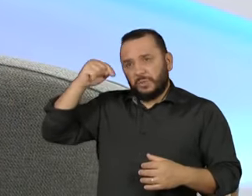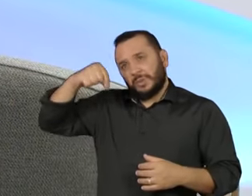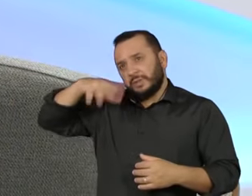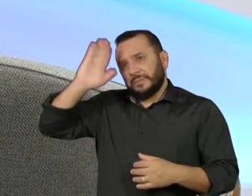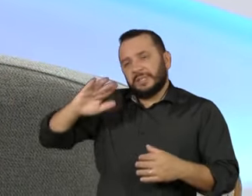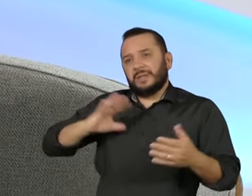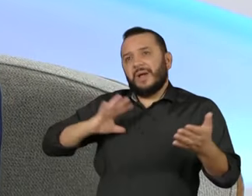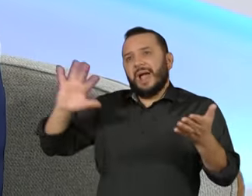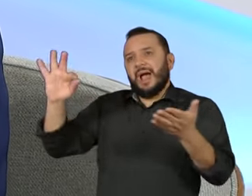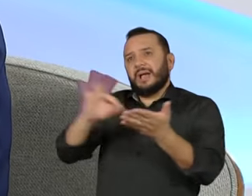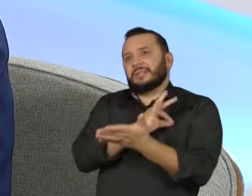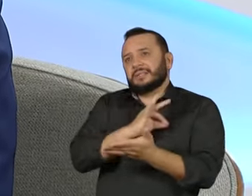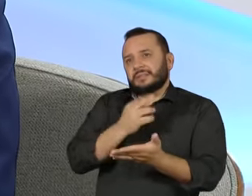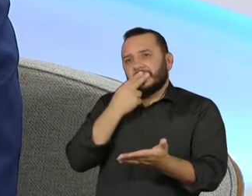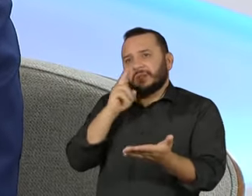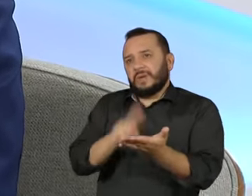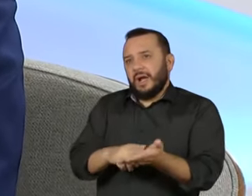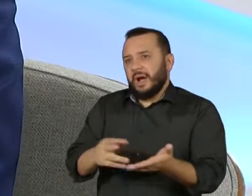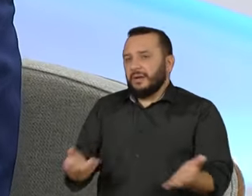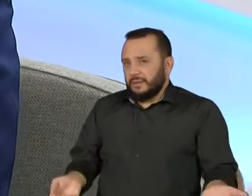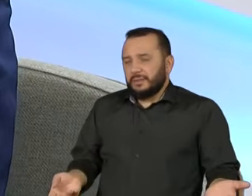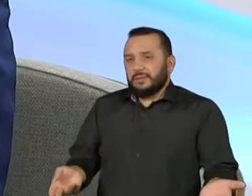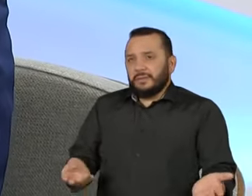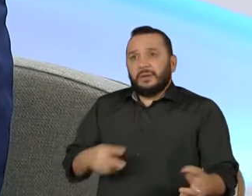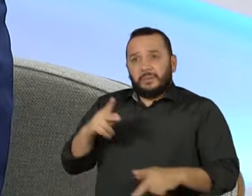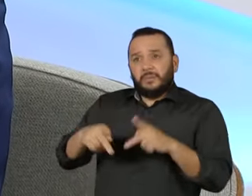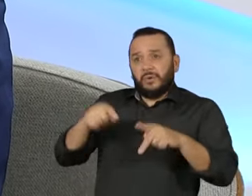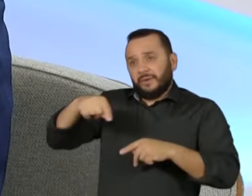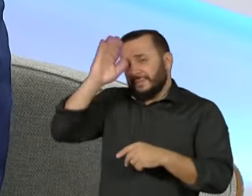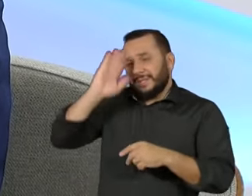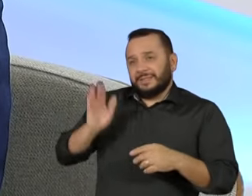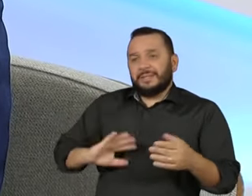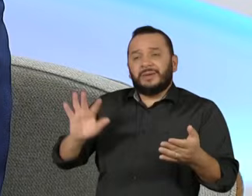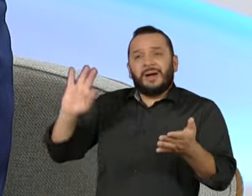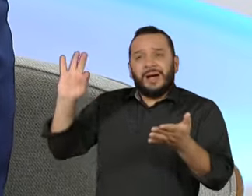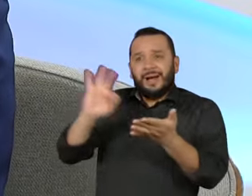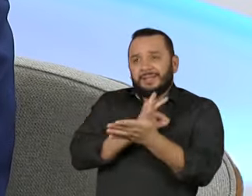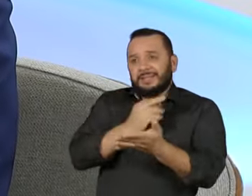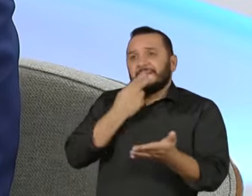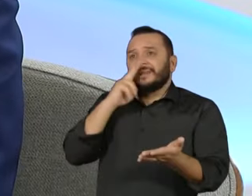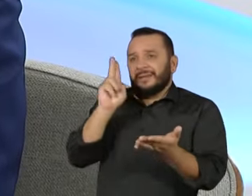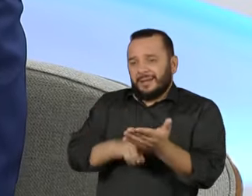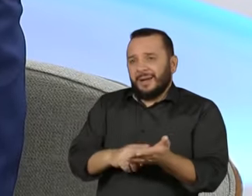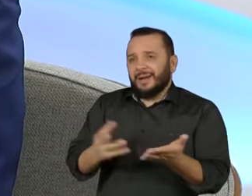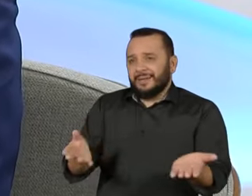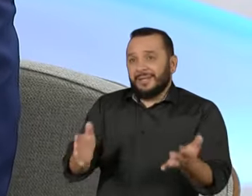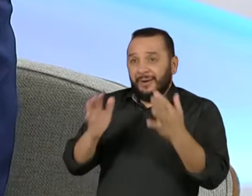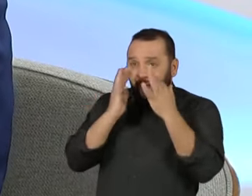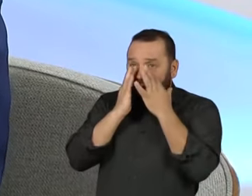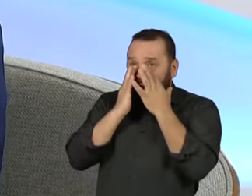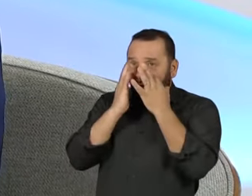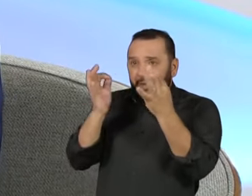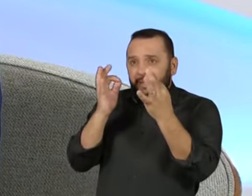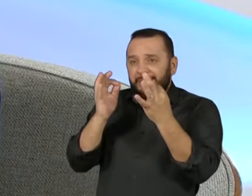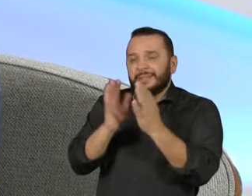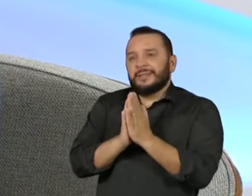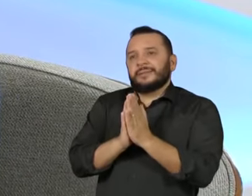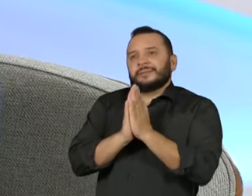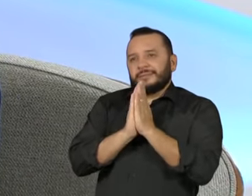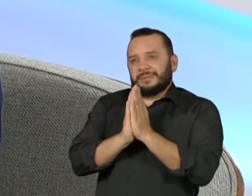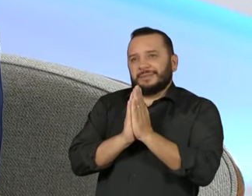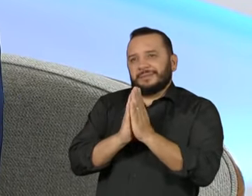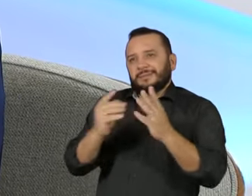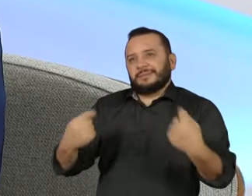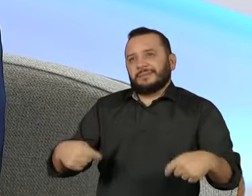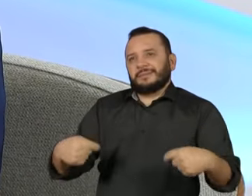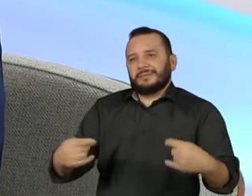carta. Então, são milhares de brasileiros assinando essa carta. Então, eu acho que o sinal está dado. E